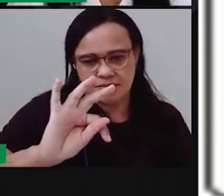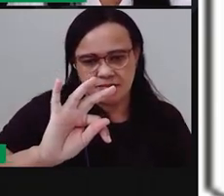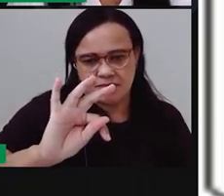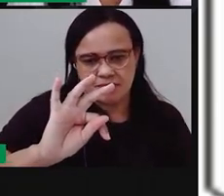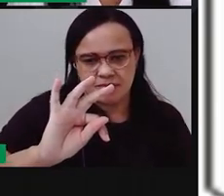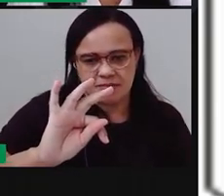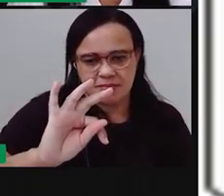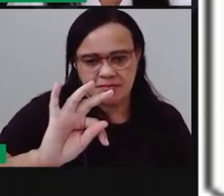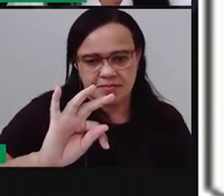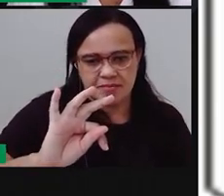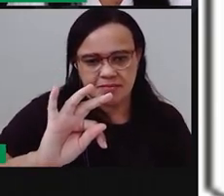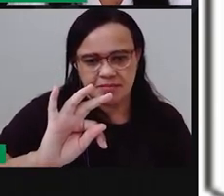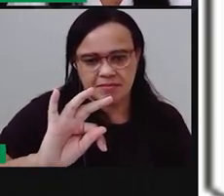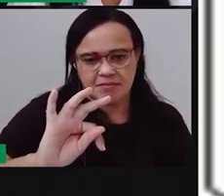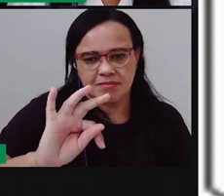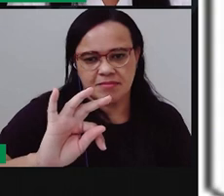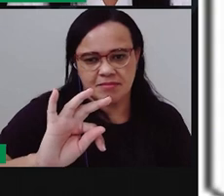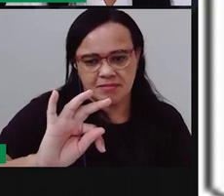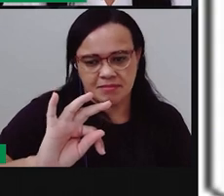T T